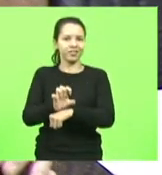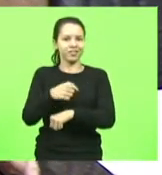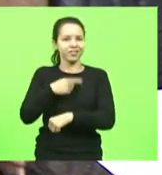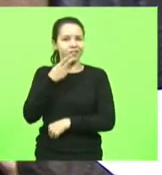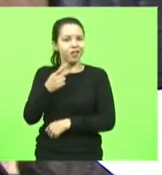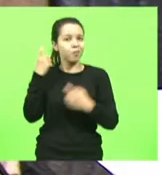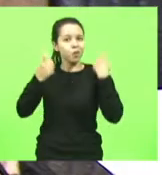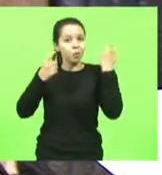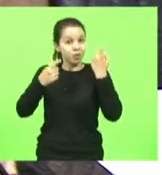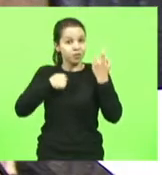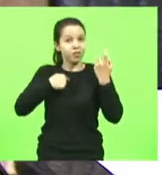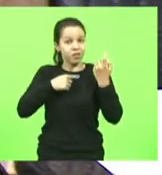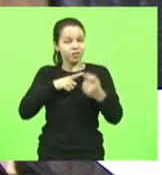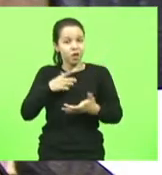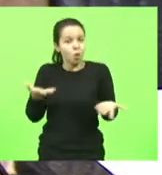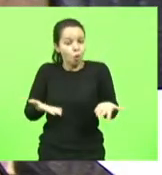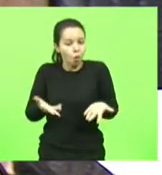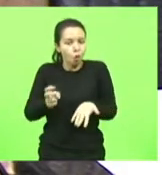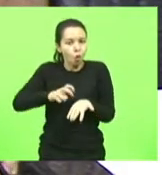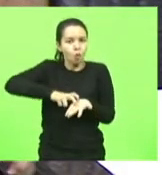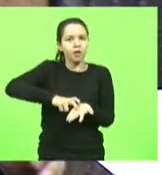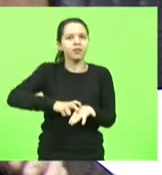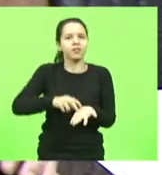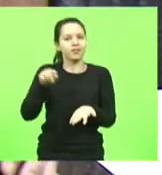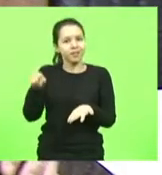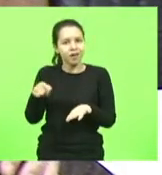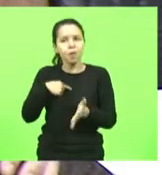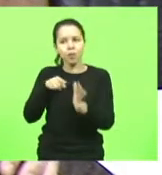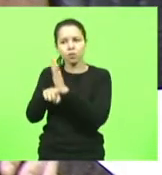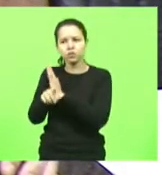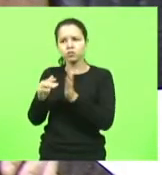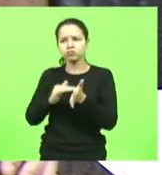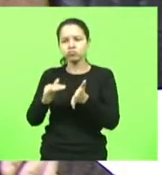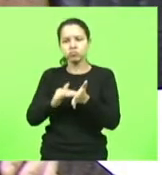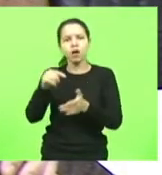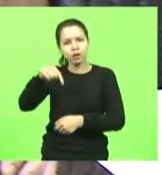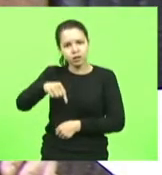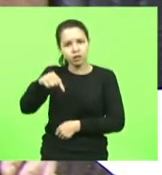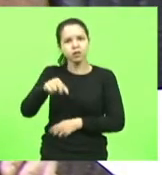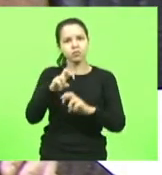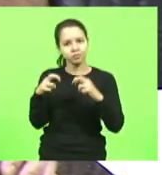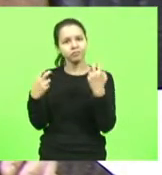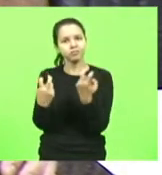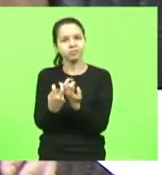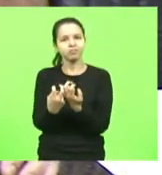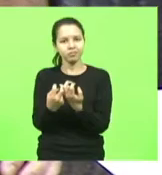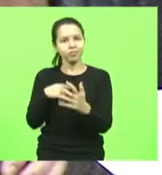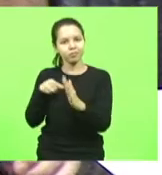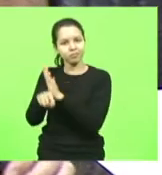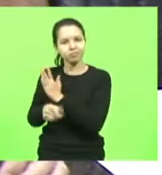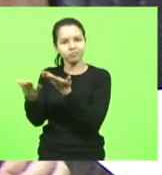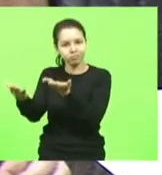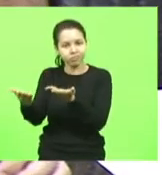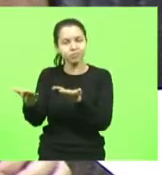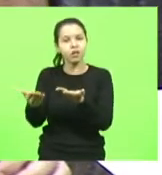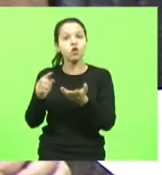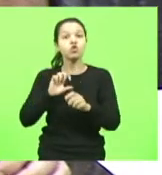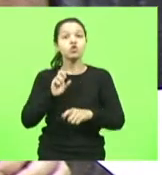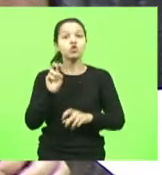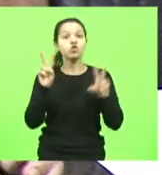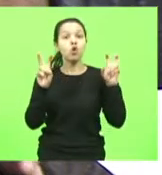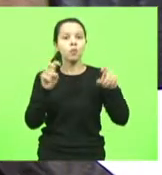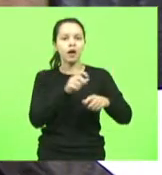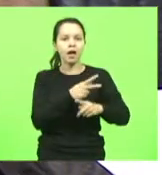preocupação que eu tive hoje pela manhã quando questionei o secretário aqui, nesse plenário, que ele estava aqui, sobre a nossa reforma da